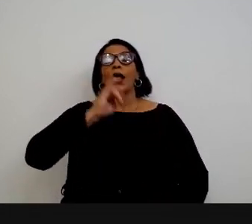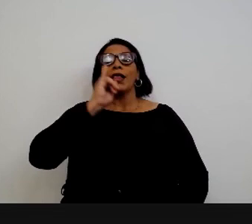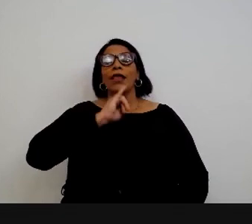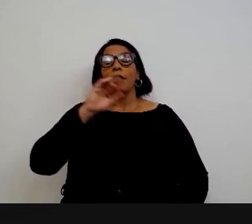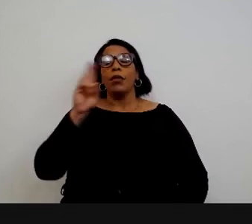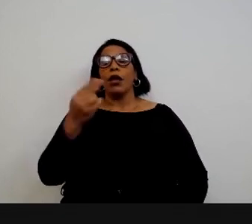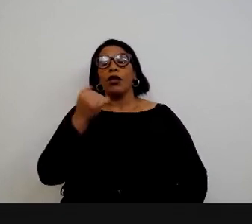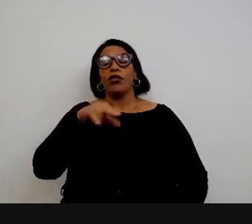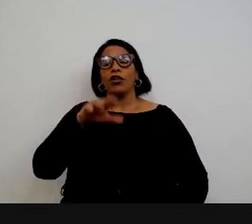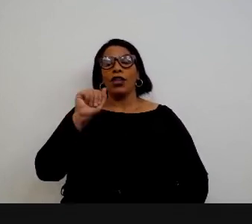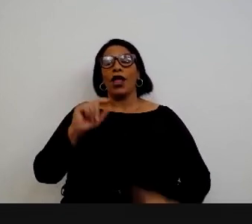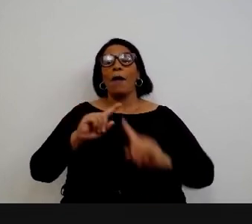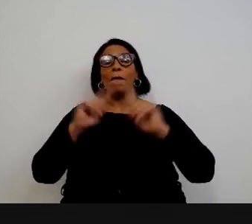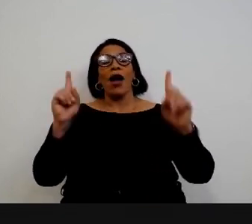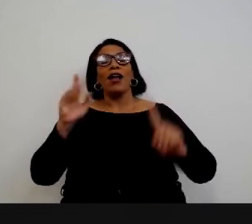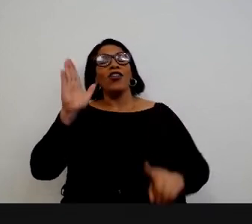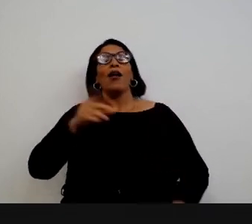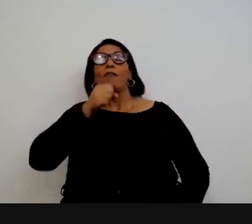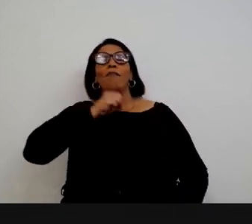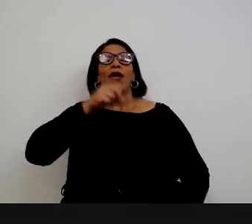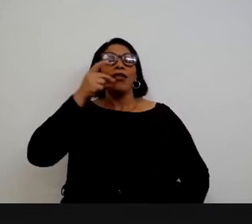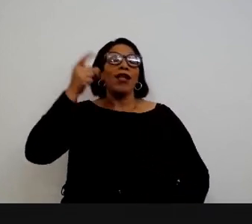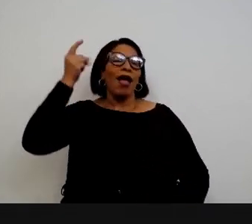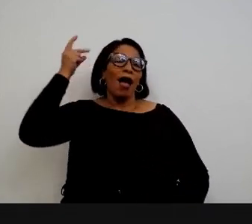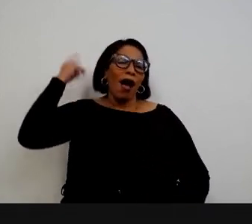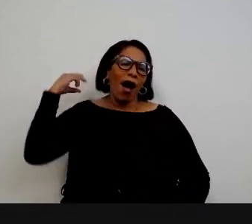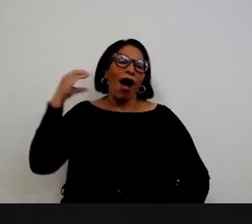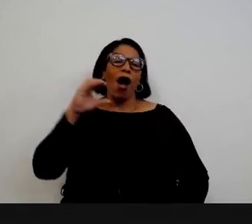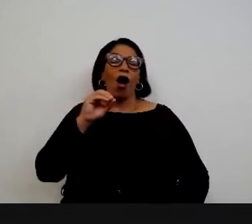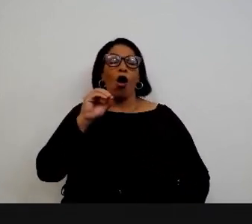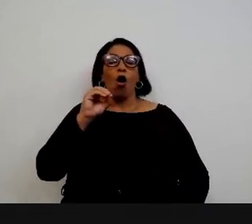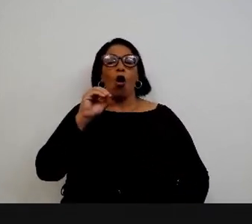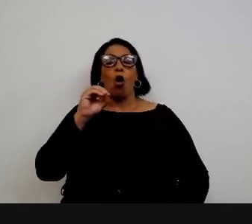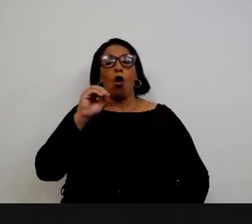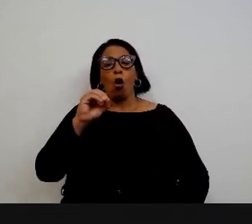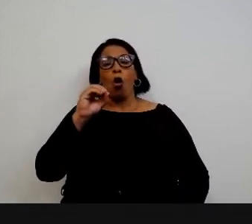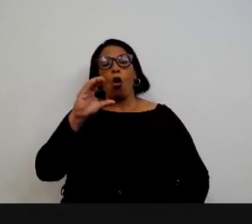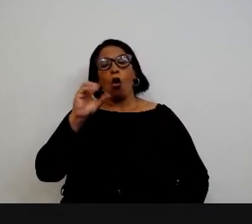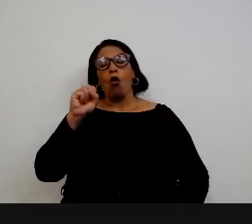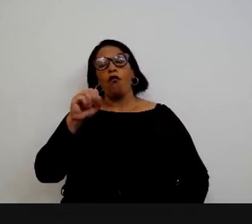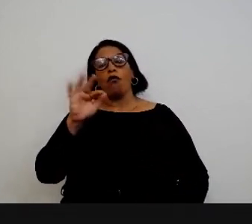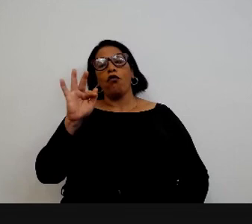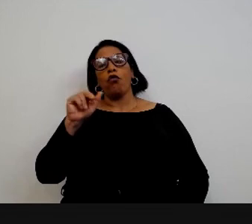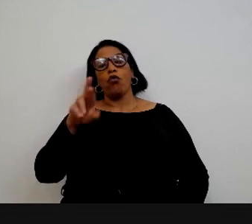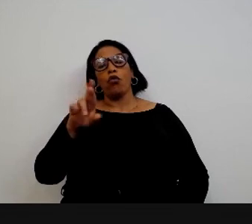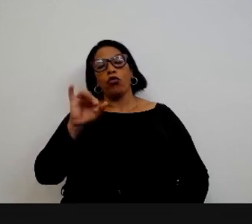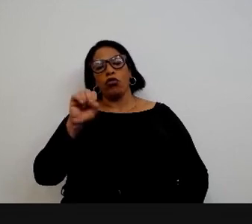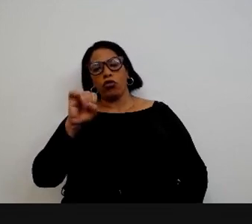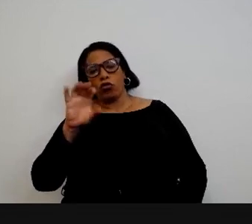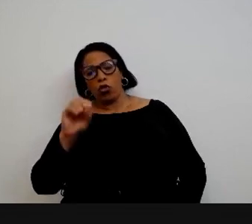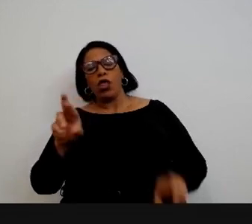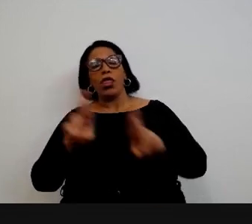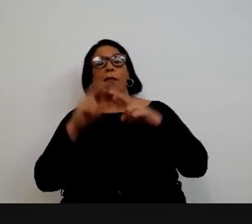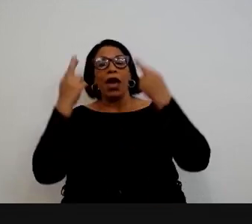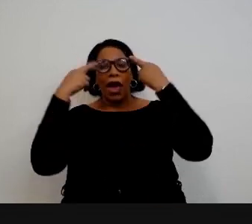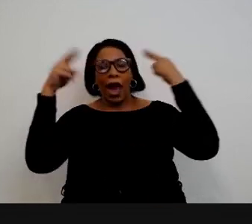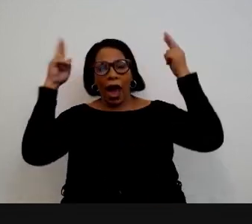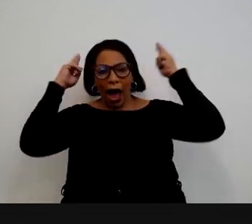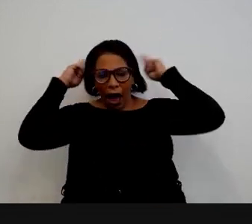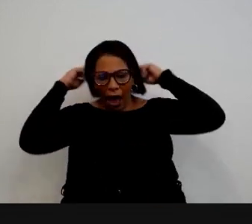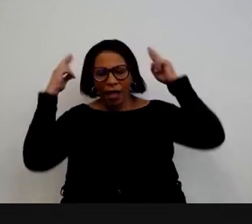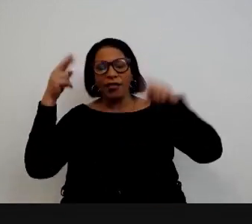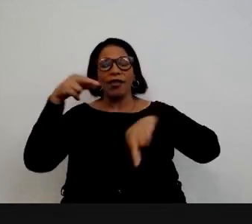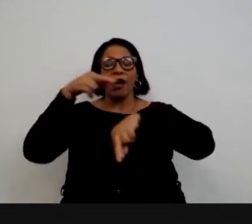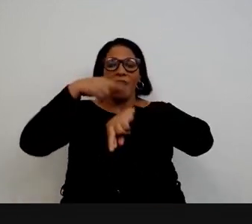Confúcio já tratava do assunto isso para não falar da formação de homens públicos na Grécia e em Roma nem do